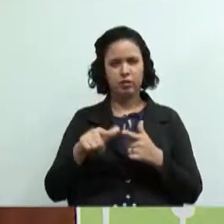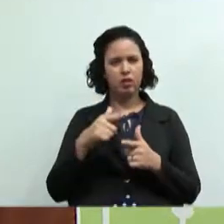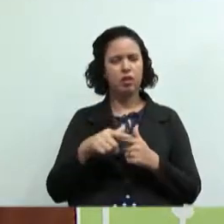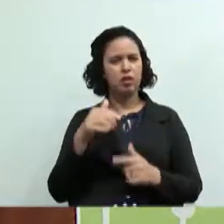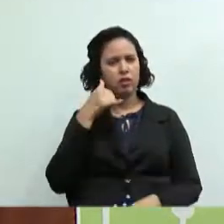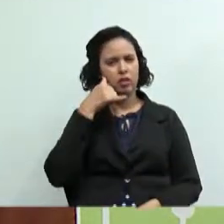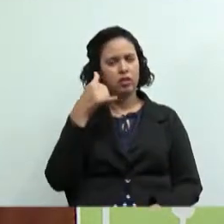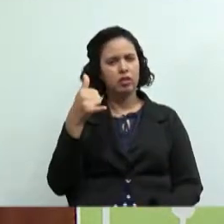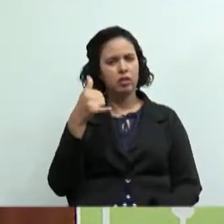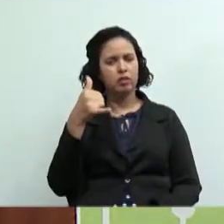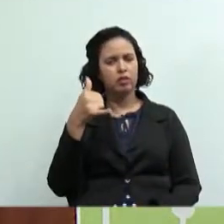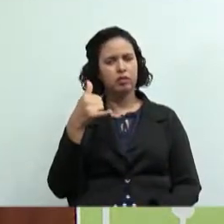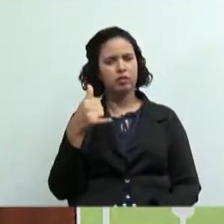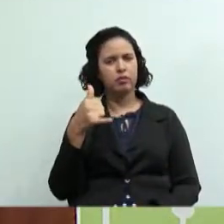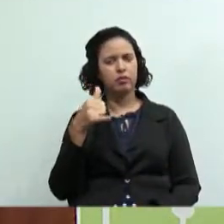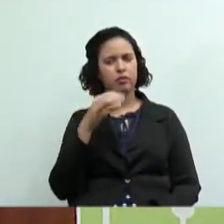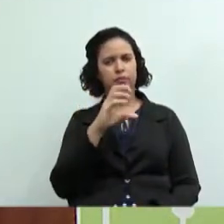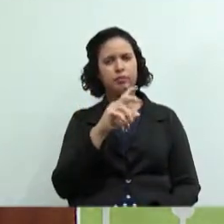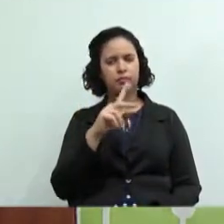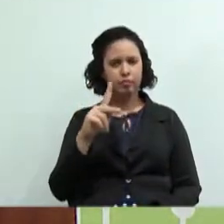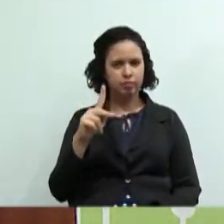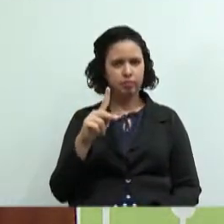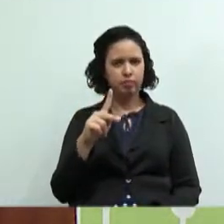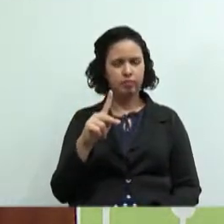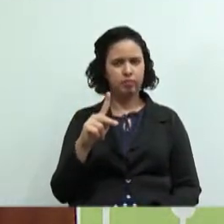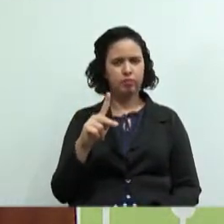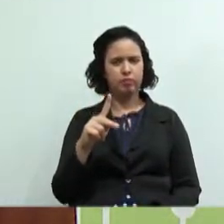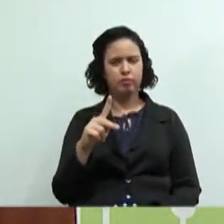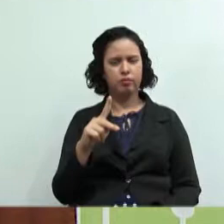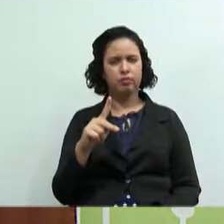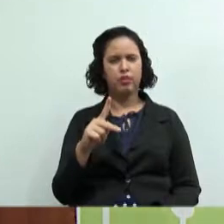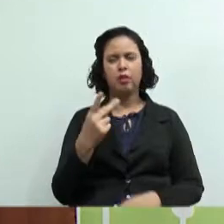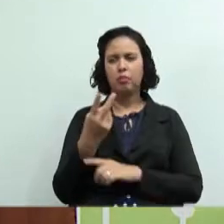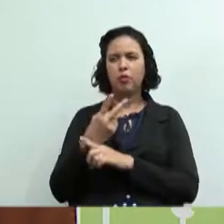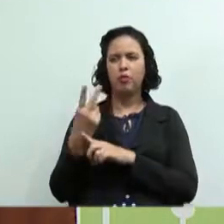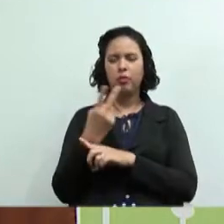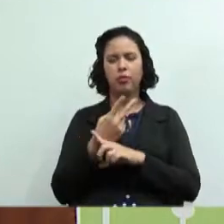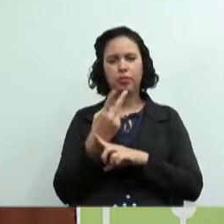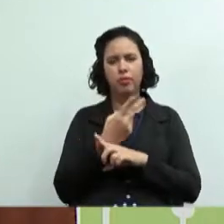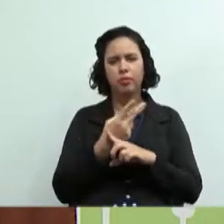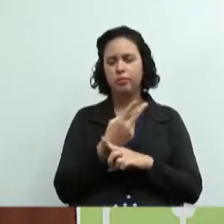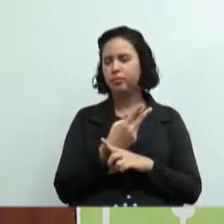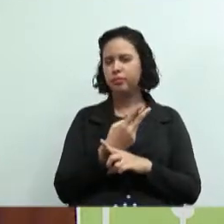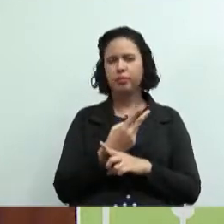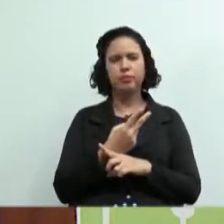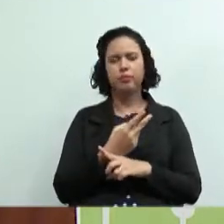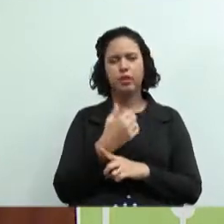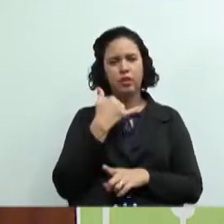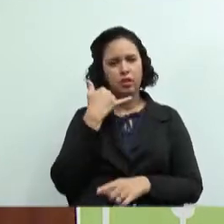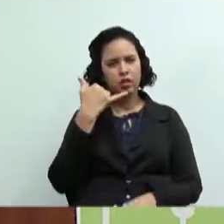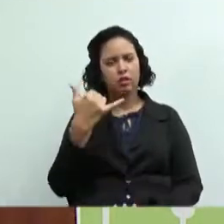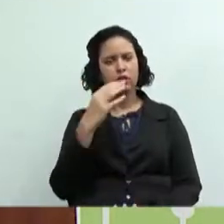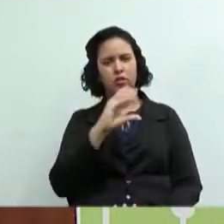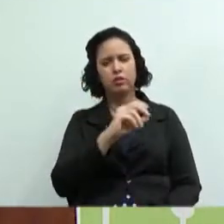a cooperativa ela não vai ficar procurando fulano vai ficar procurando ciclano vai ficar procurando pessoas ela liga para a cooperativa de